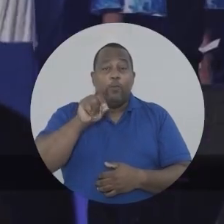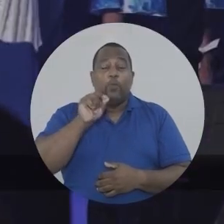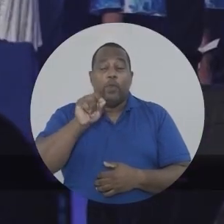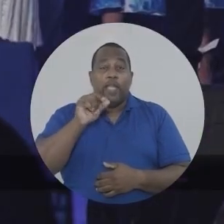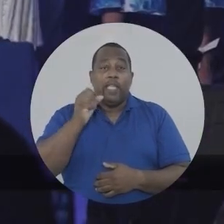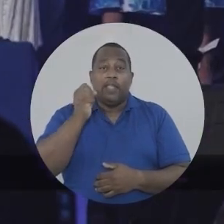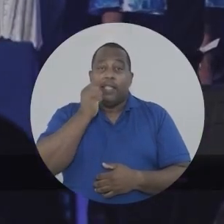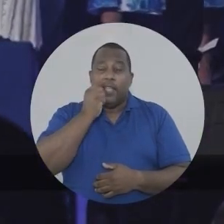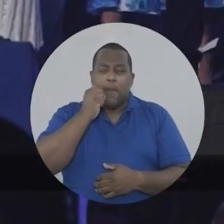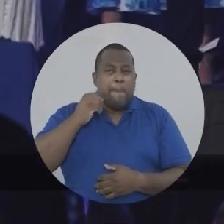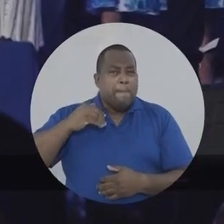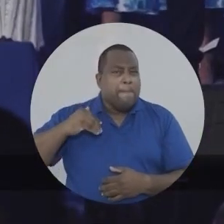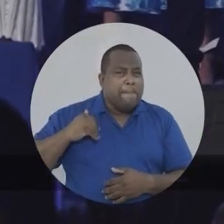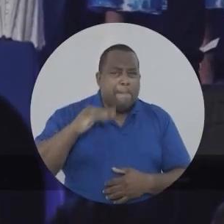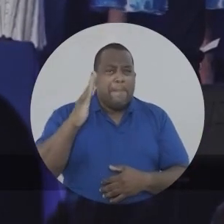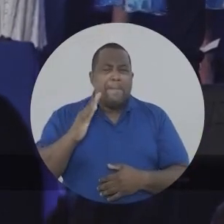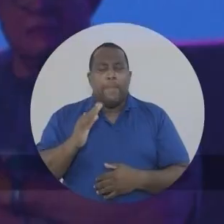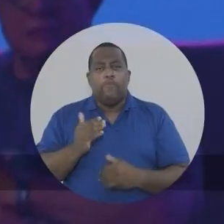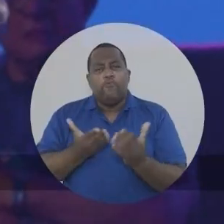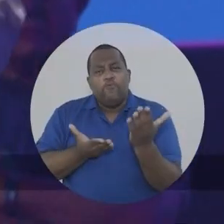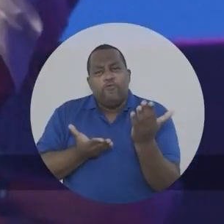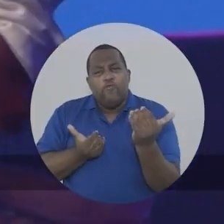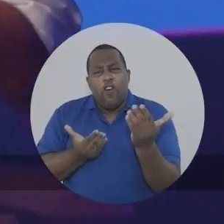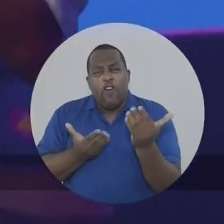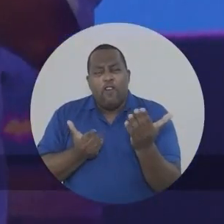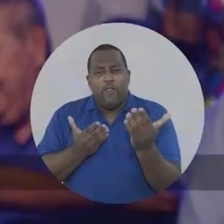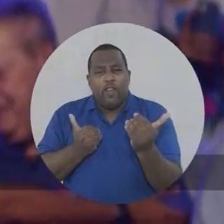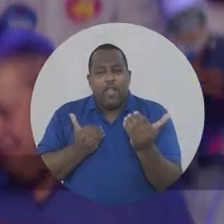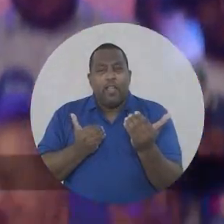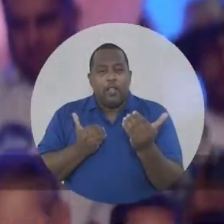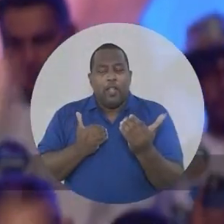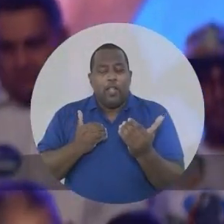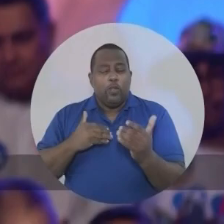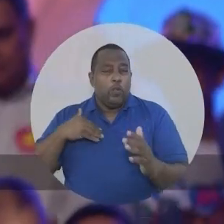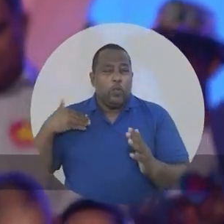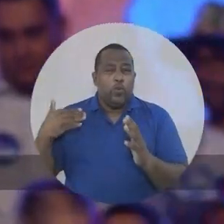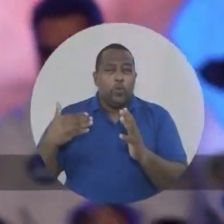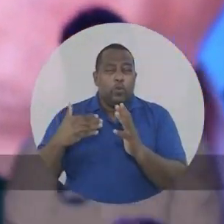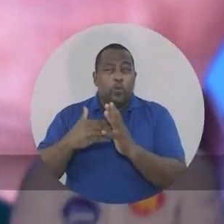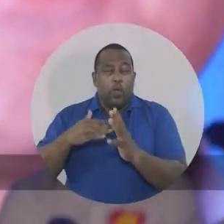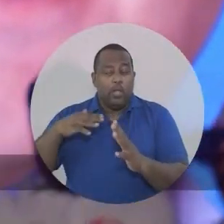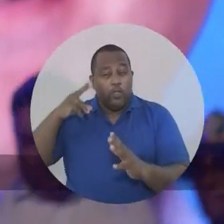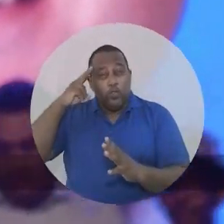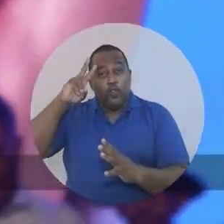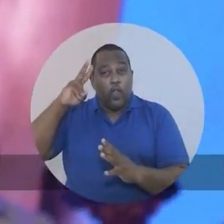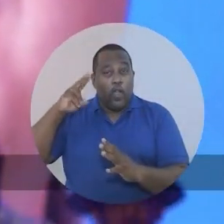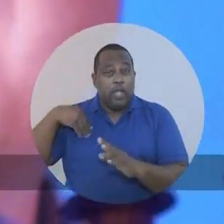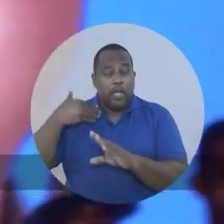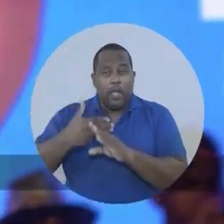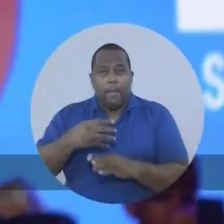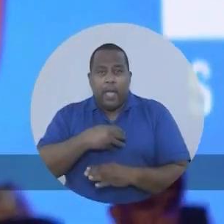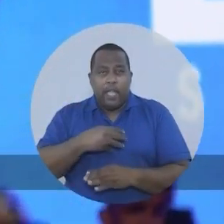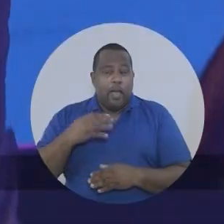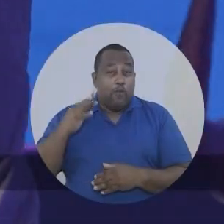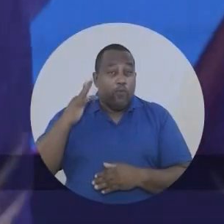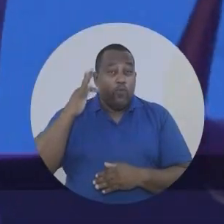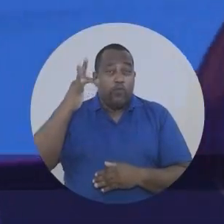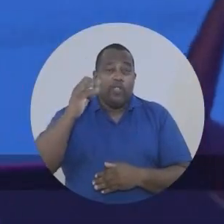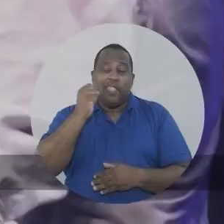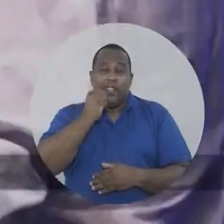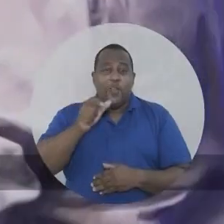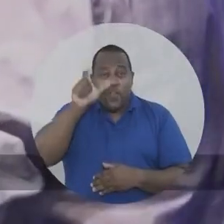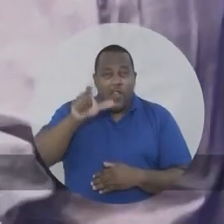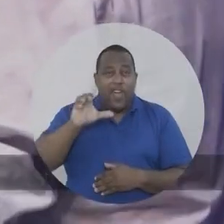escolher o senador mais jovem de todos os tempos, o